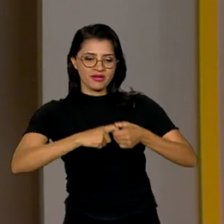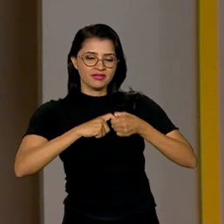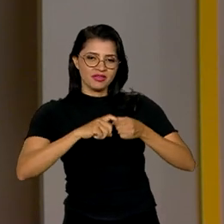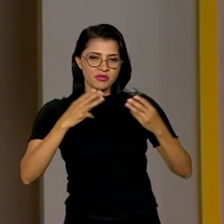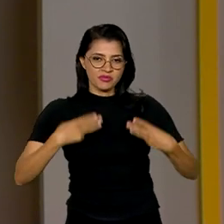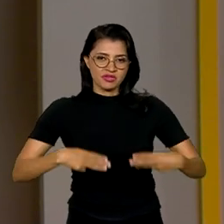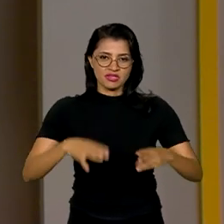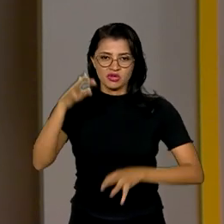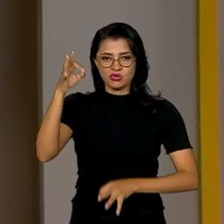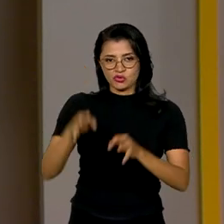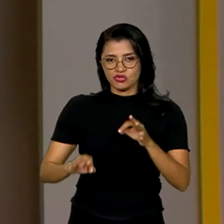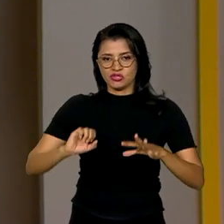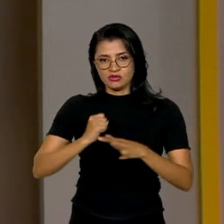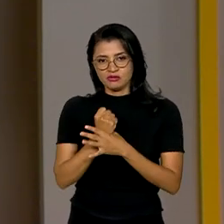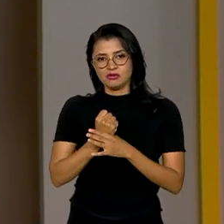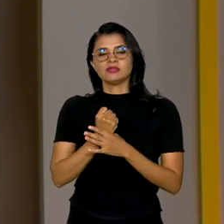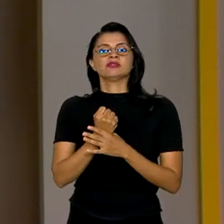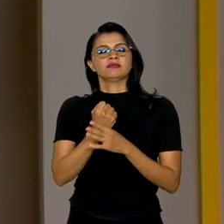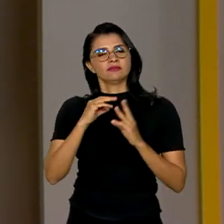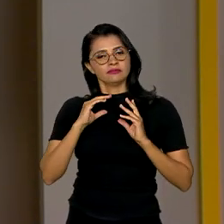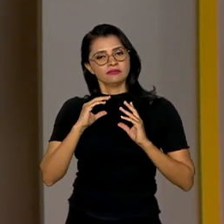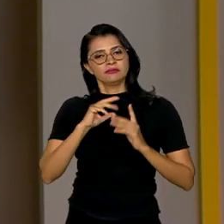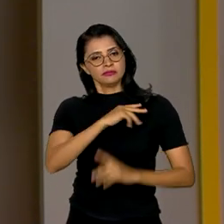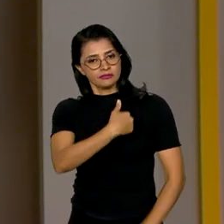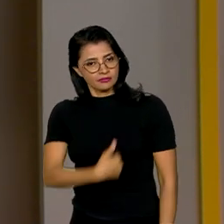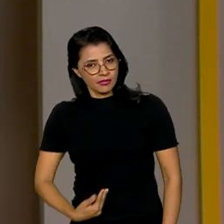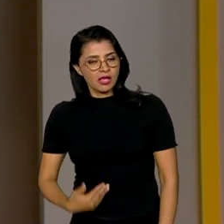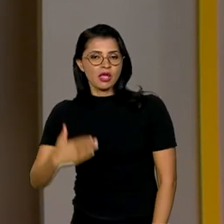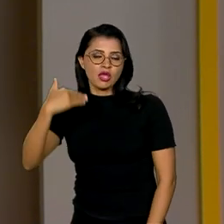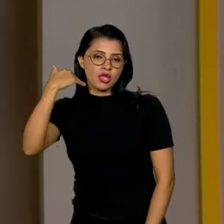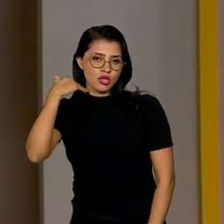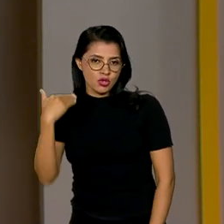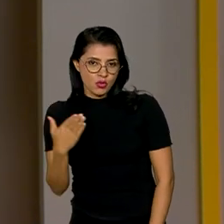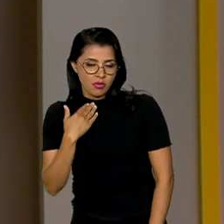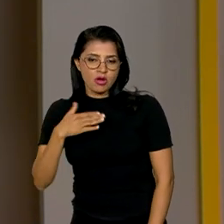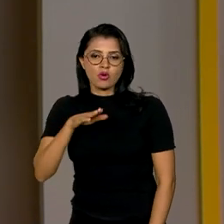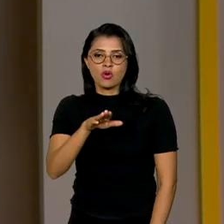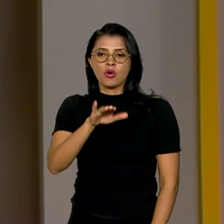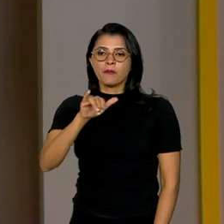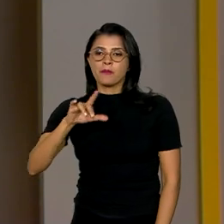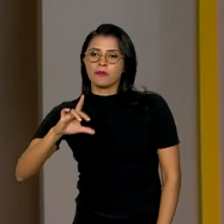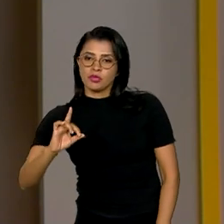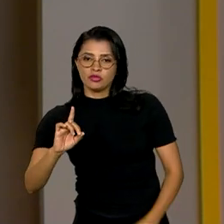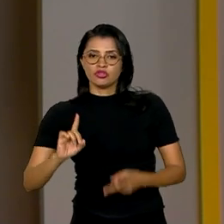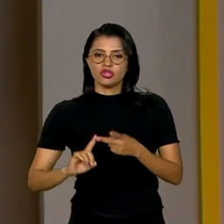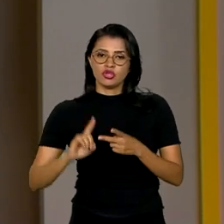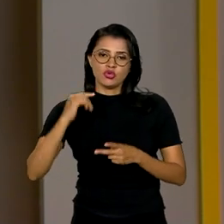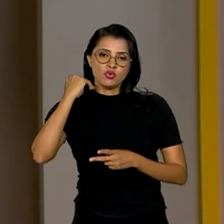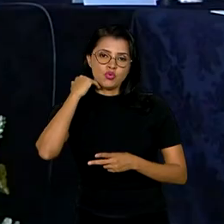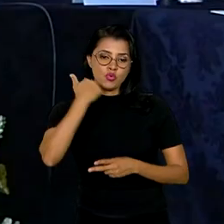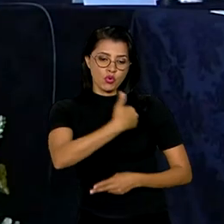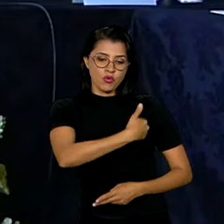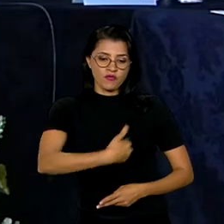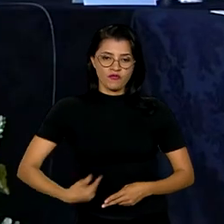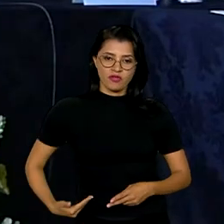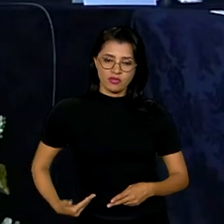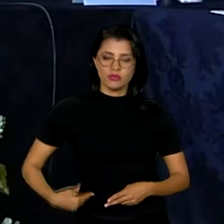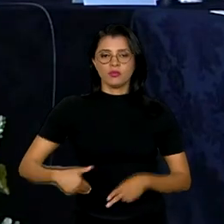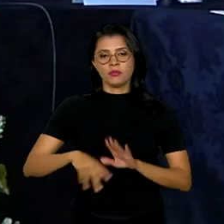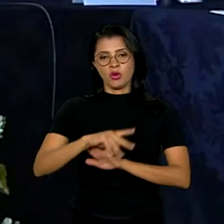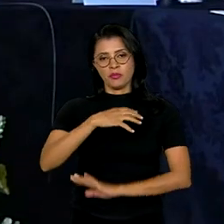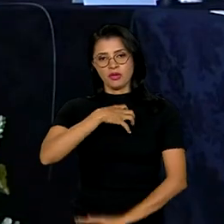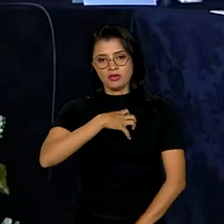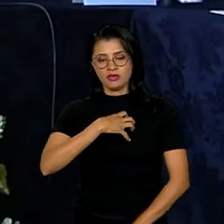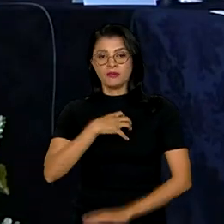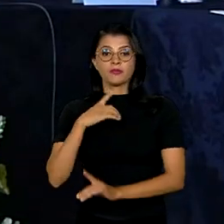o Ministério da Justiça e Segurança Pública, o Banco Interamericano de Desenvolvimento e o governo da Bahia. O